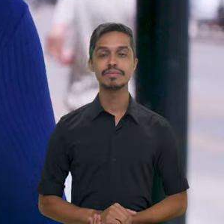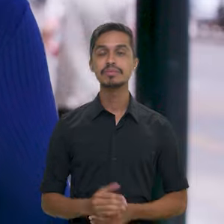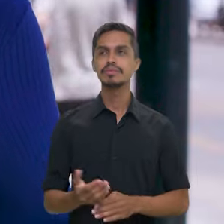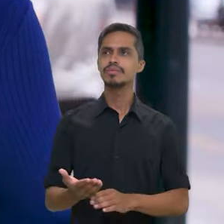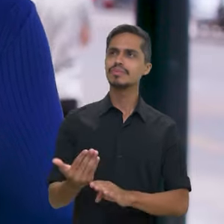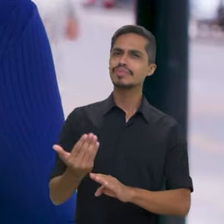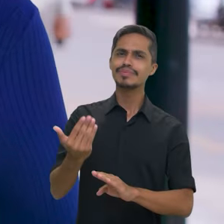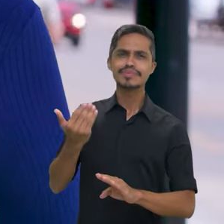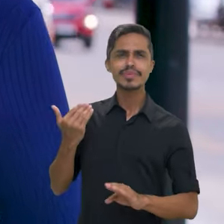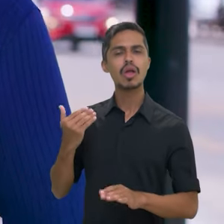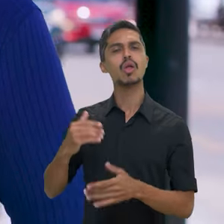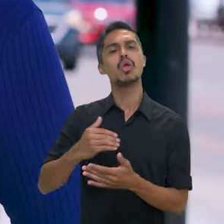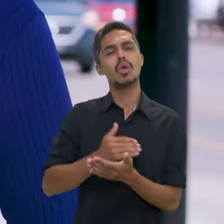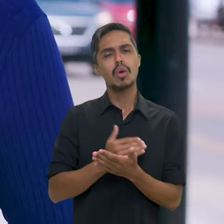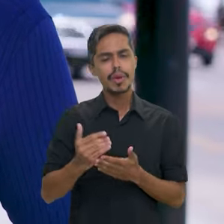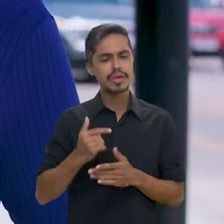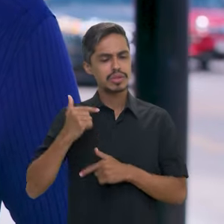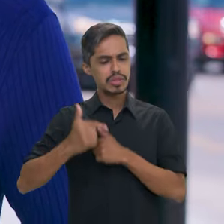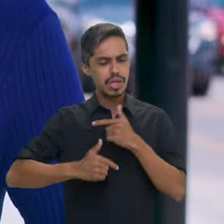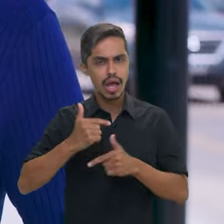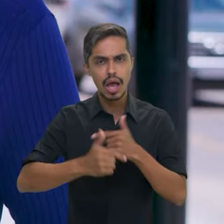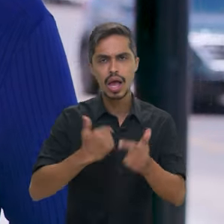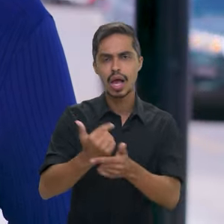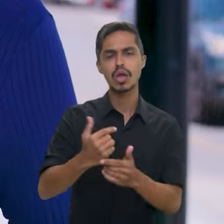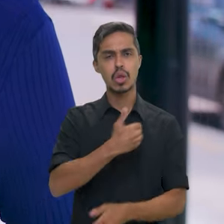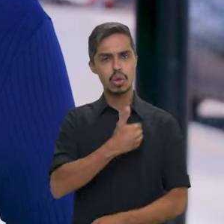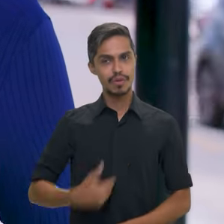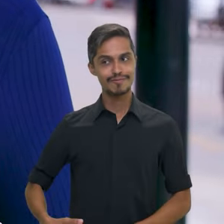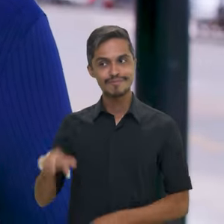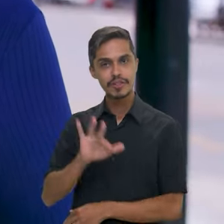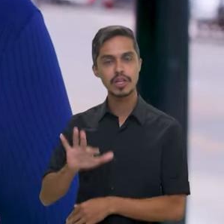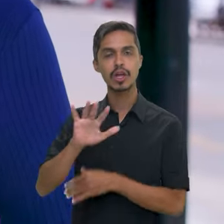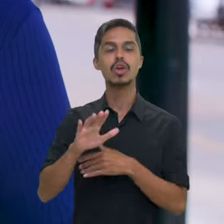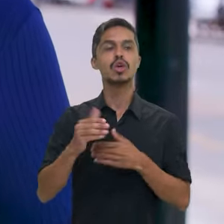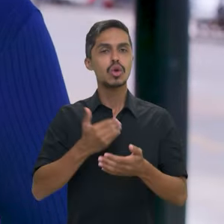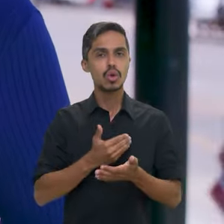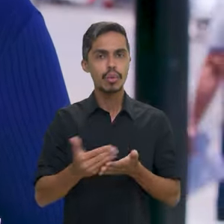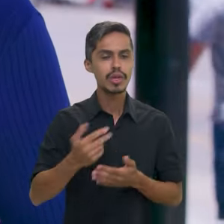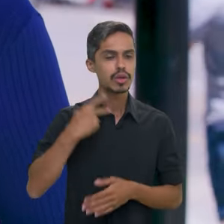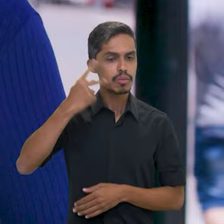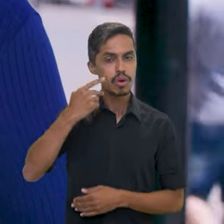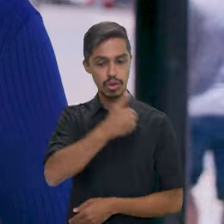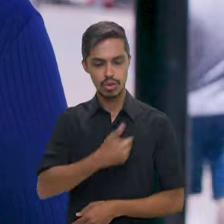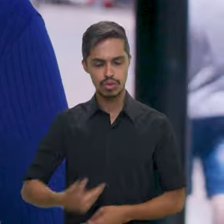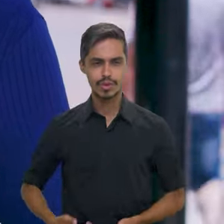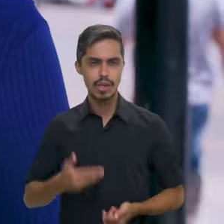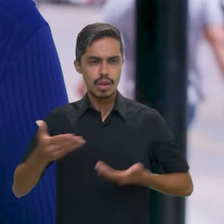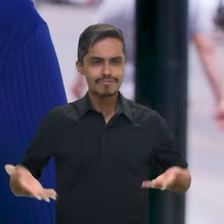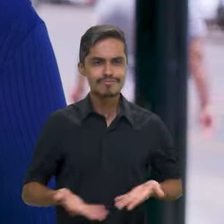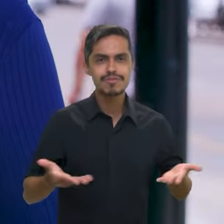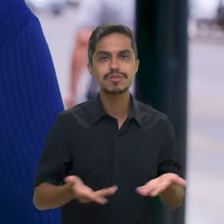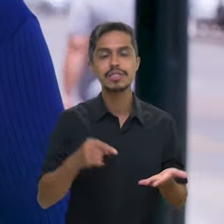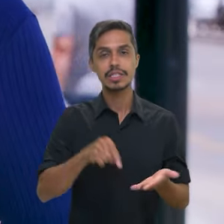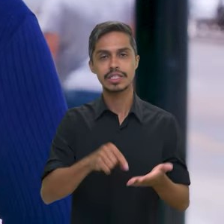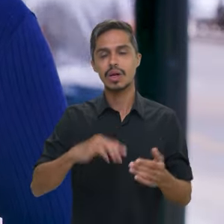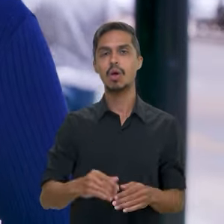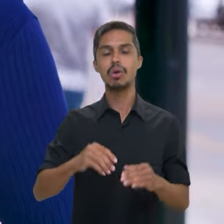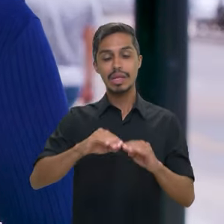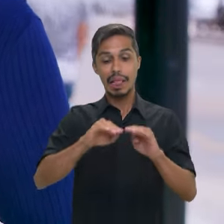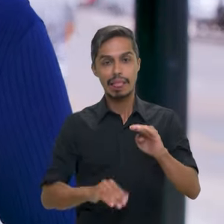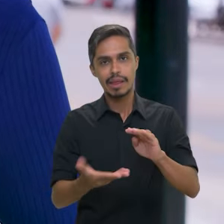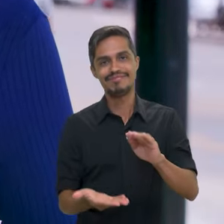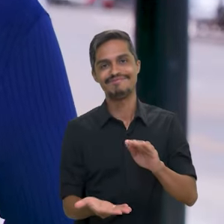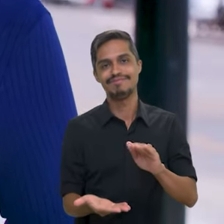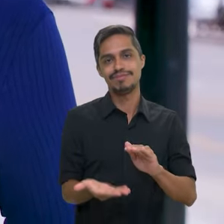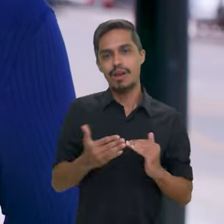Desde os primeiros dias de trabalho, o governo federal se empenhou em fortalecer políticas públicas para reduzir as desigualdades